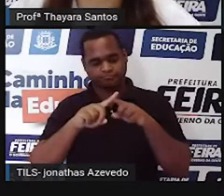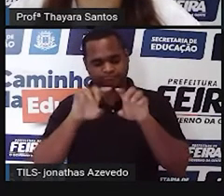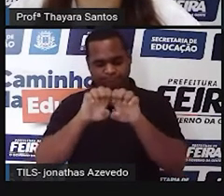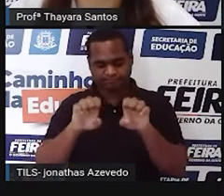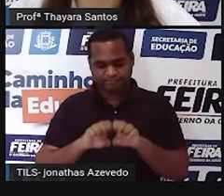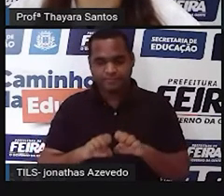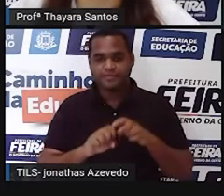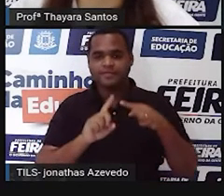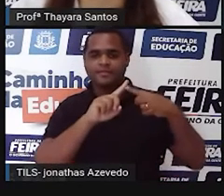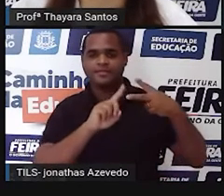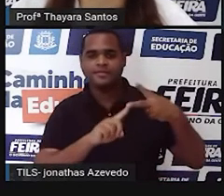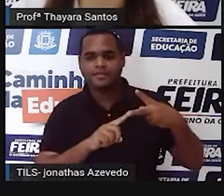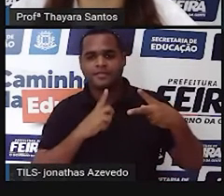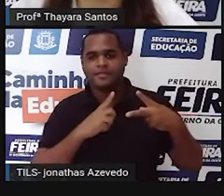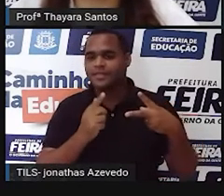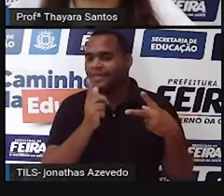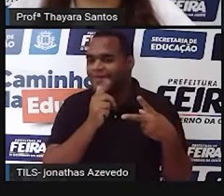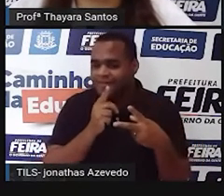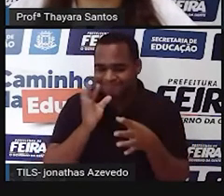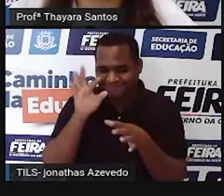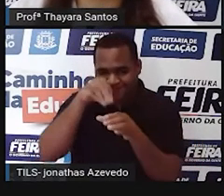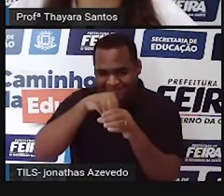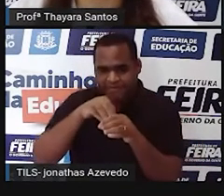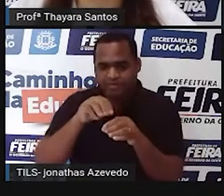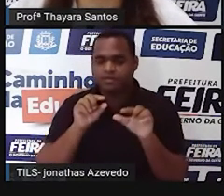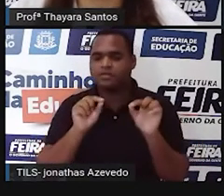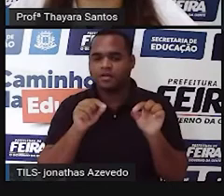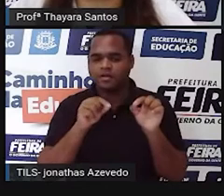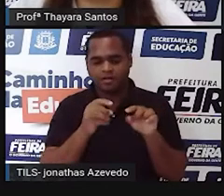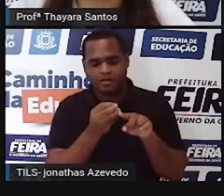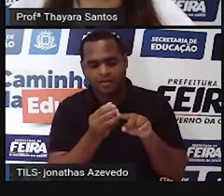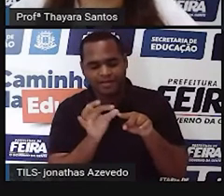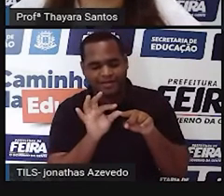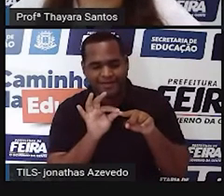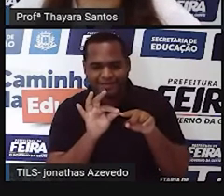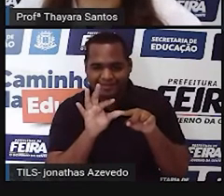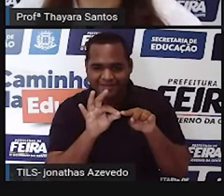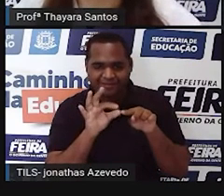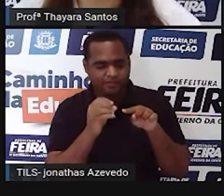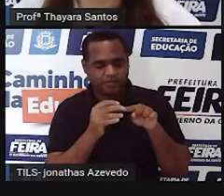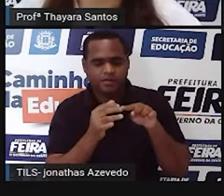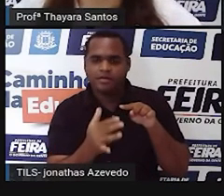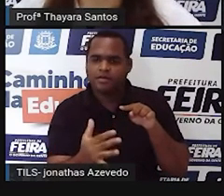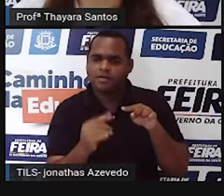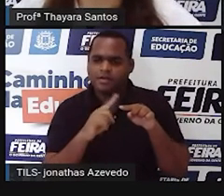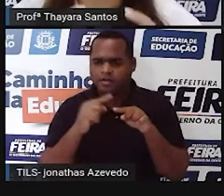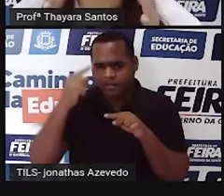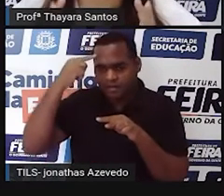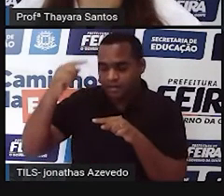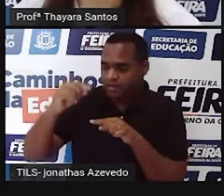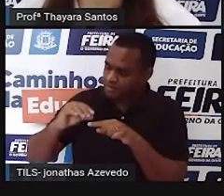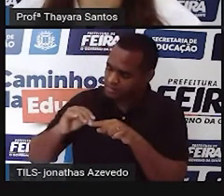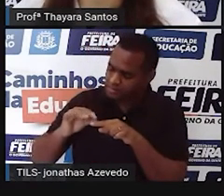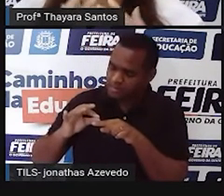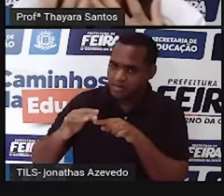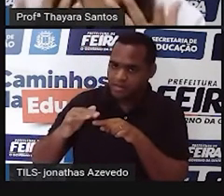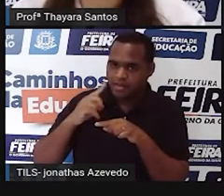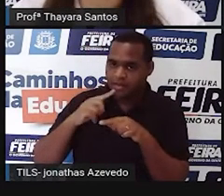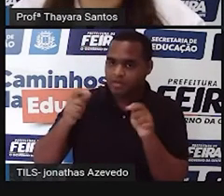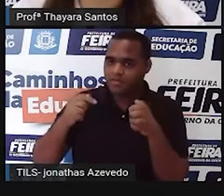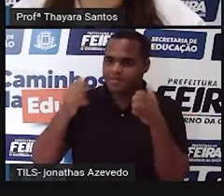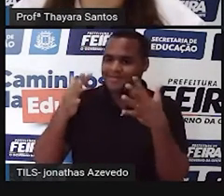elas produzem o que a gente chama de líquido seminal. E o que é esse líquido seminal? Porque o espermatozoide, ele precisa de um meio